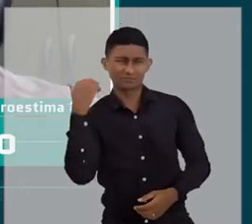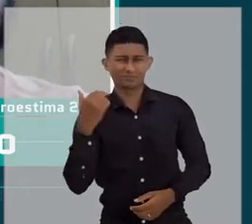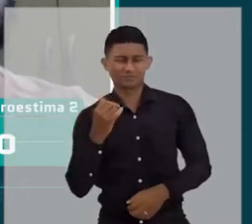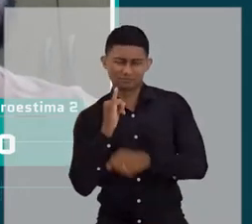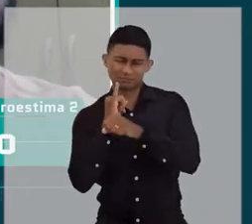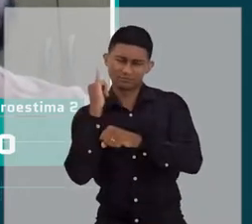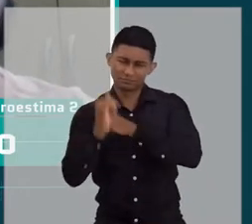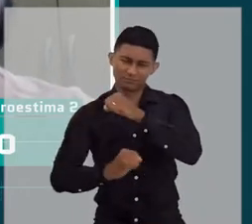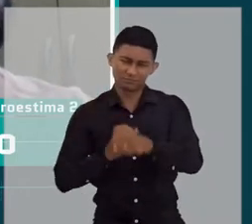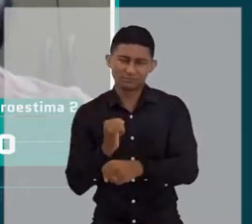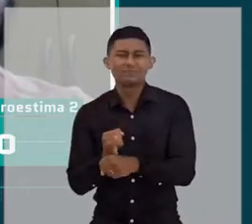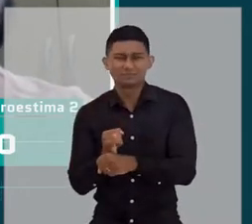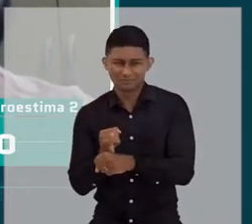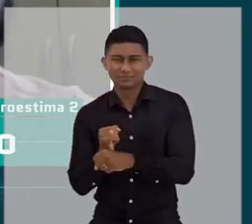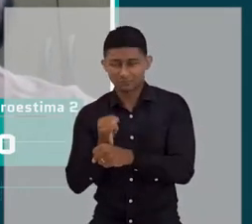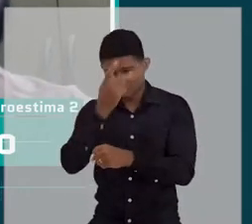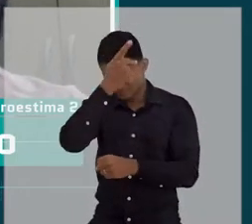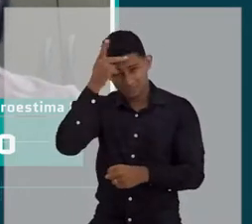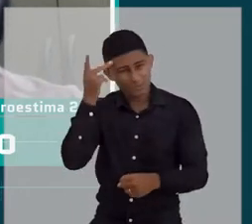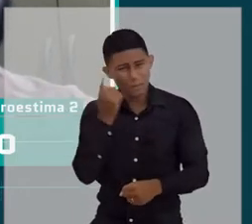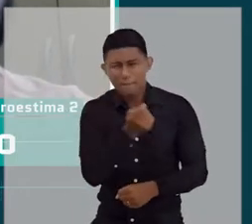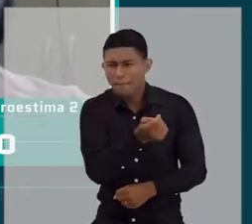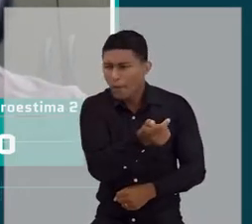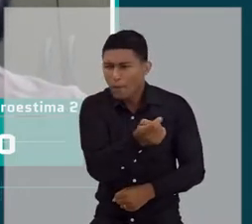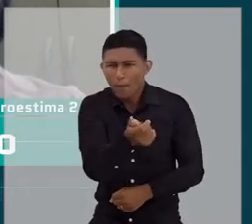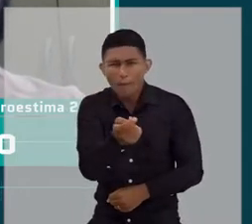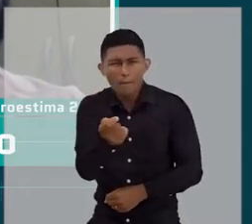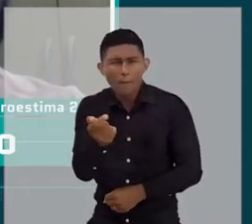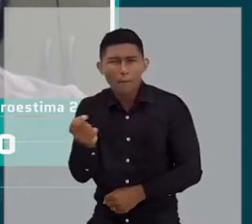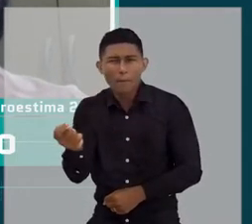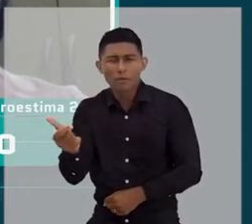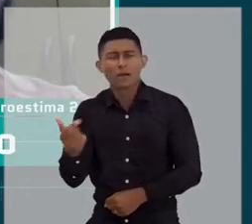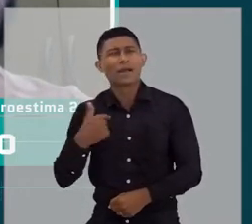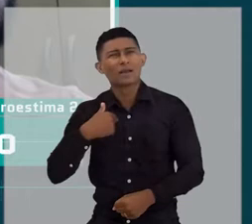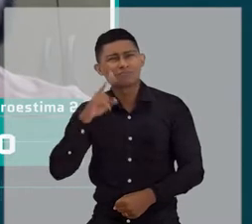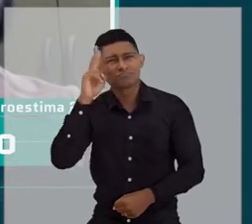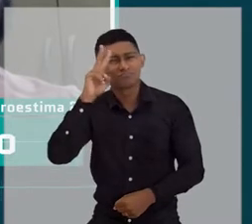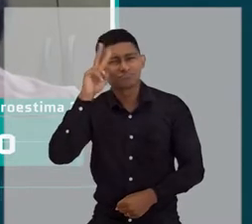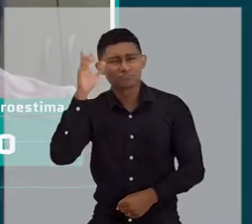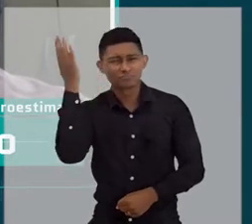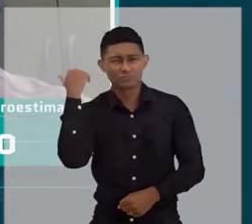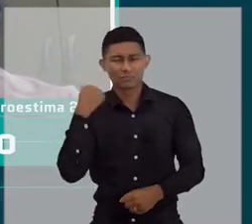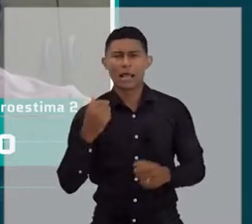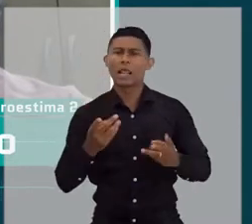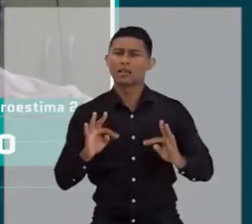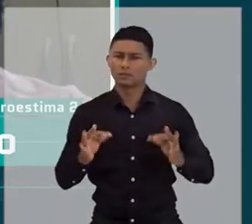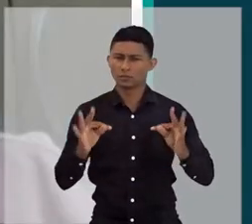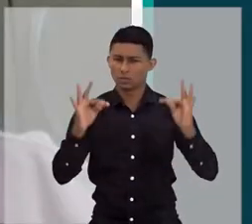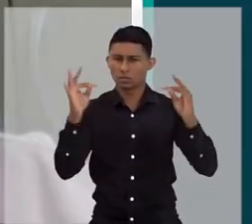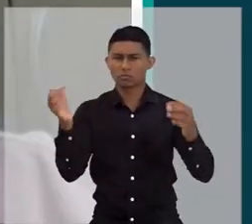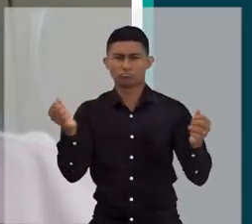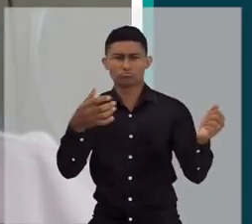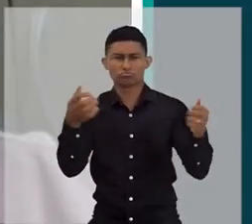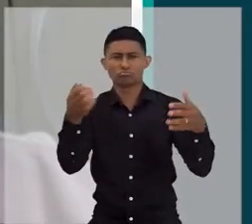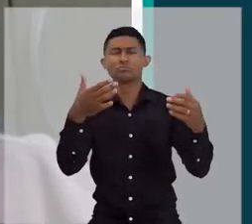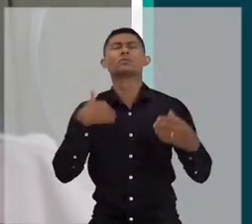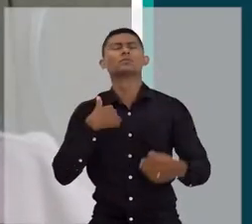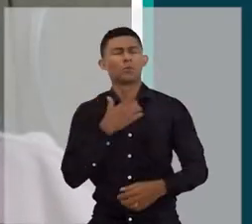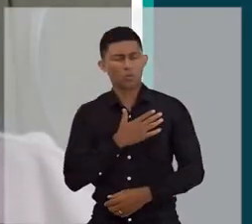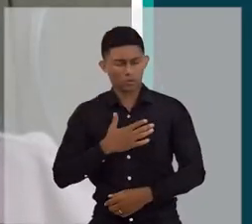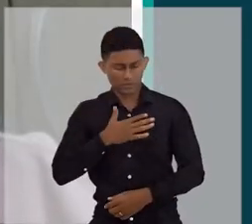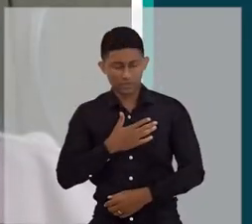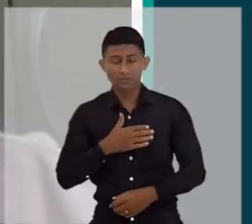Assim, já tinha internet na minha época, mas era restrita a muito pouca gente. Eu lembro de gostar de tecnologia, mas ser muito resistente ainda